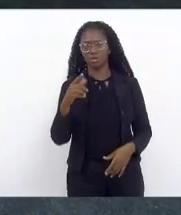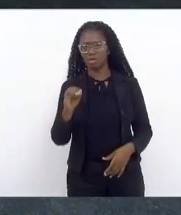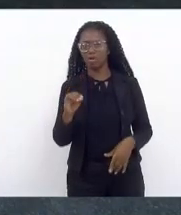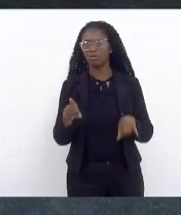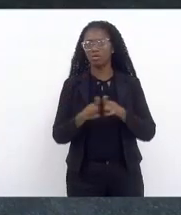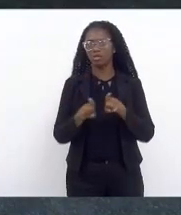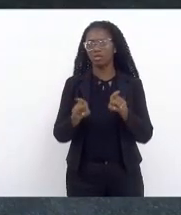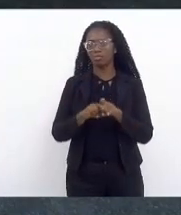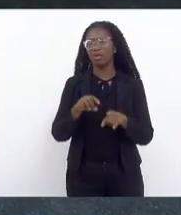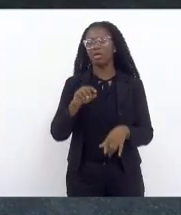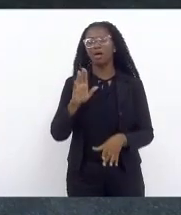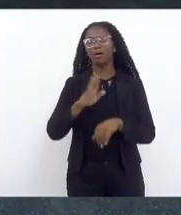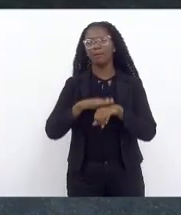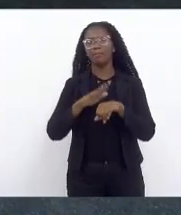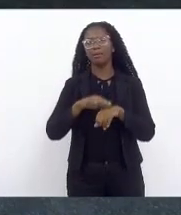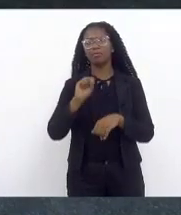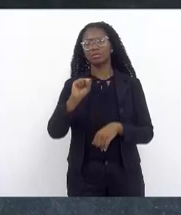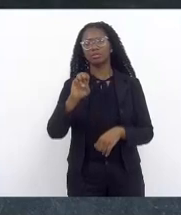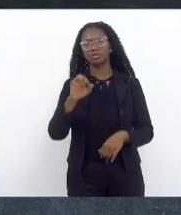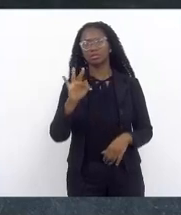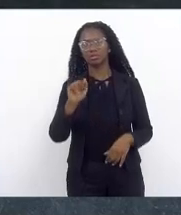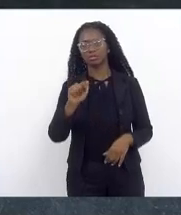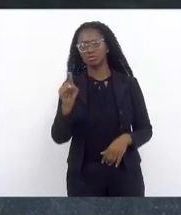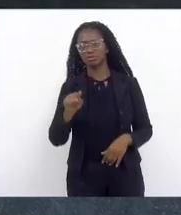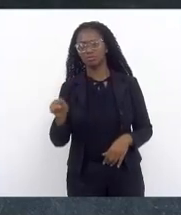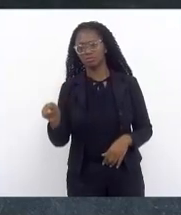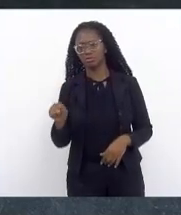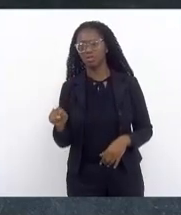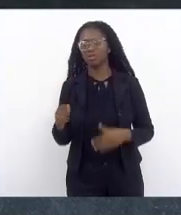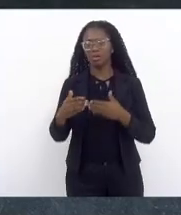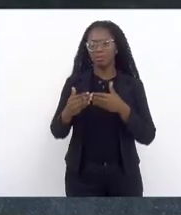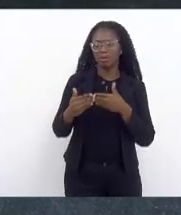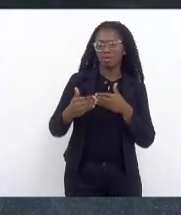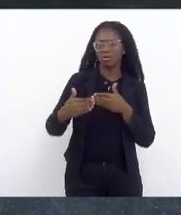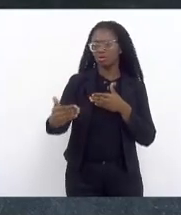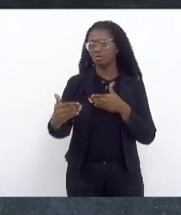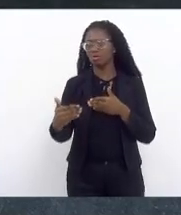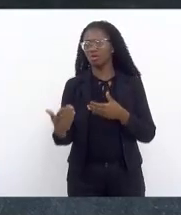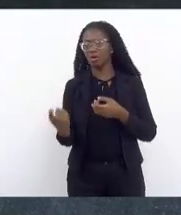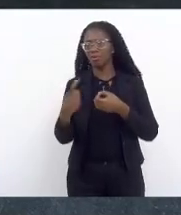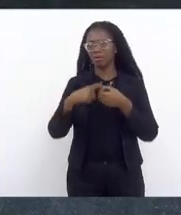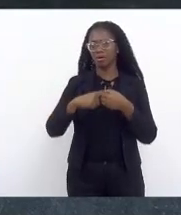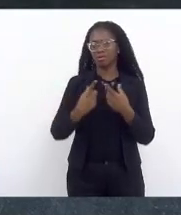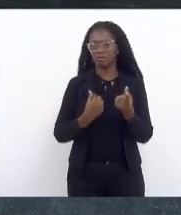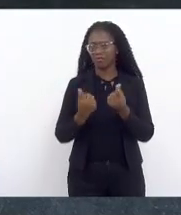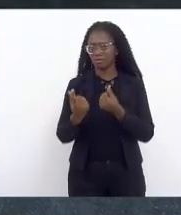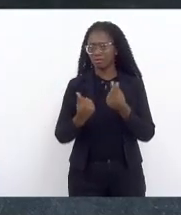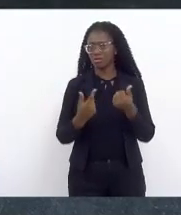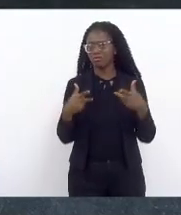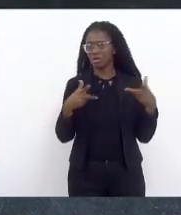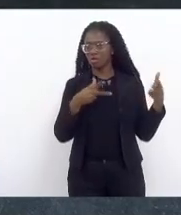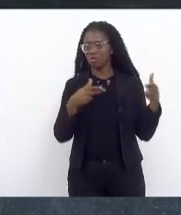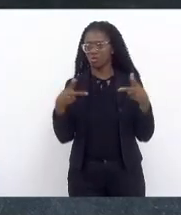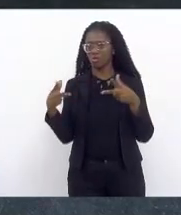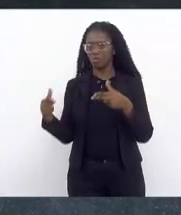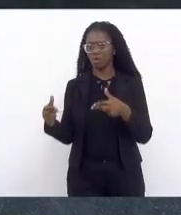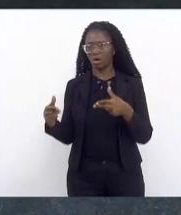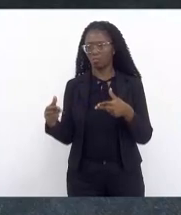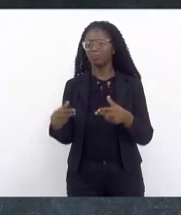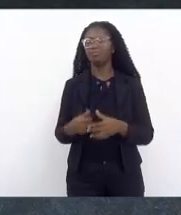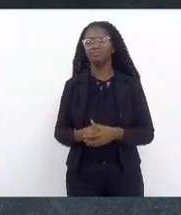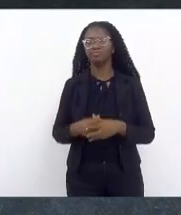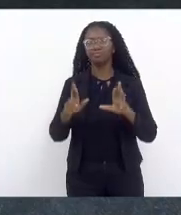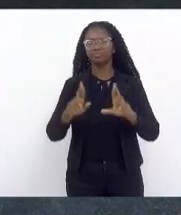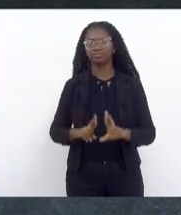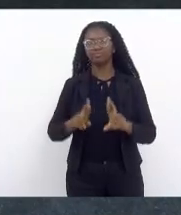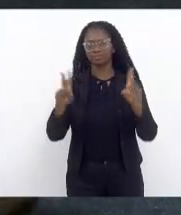própria Cefaz apontam que ao final do período de recuperação fiscal estará no mesmo patamar o grande diferencial Márcio que eu